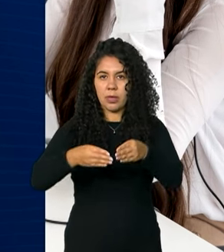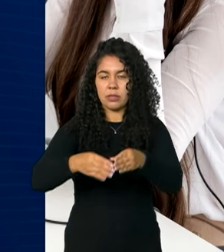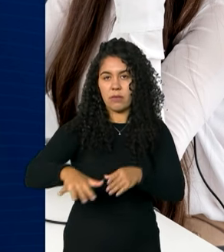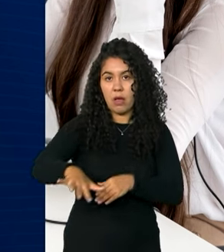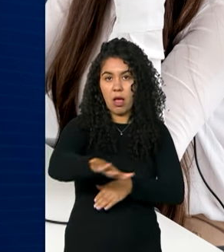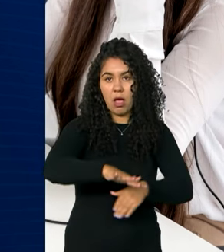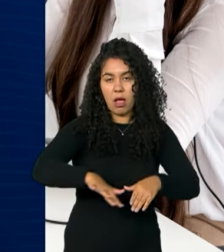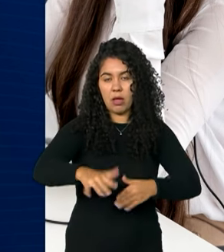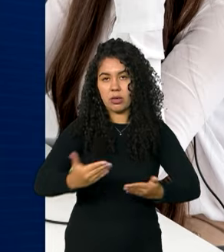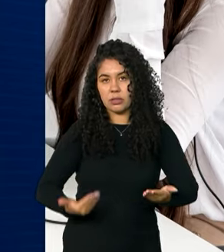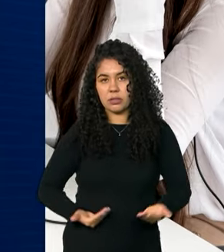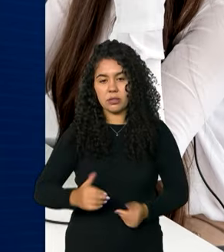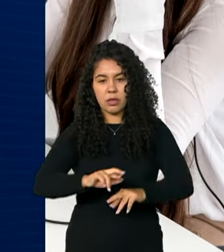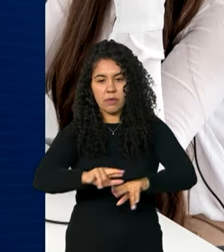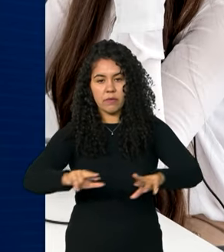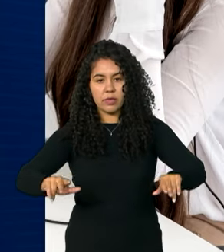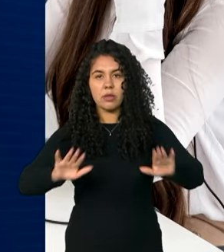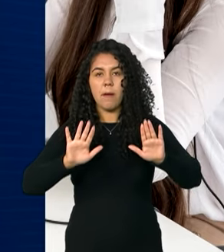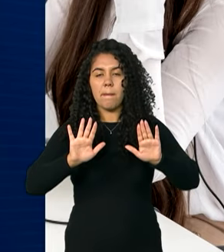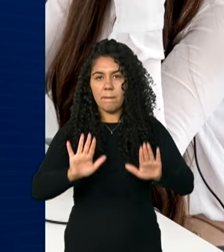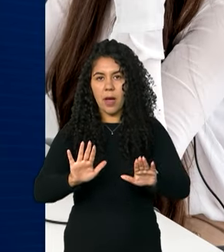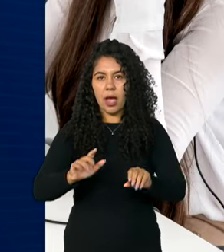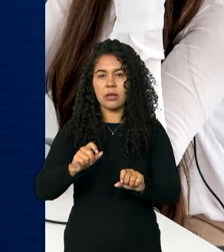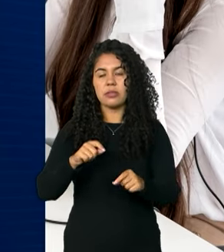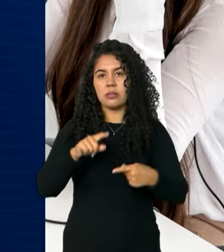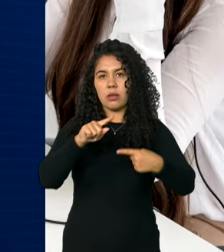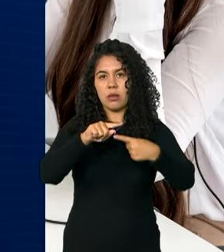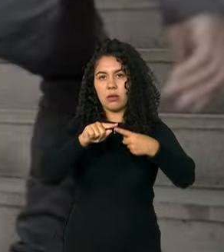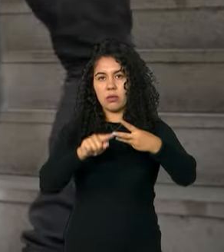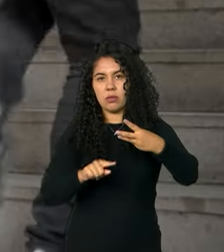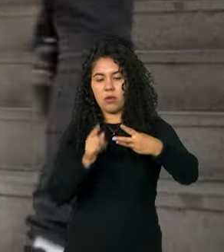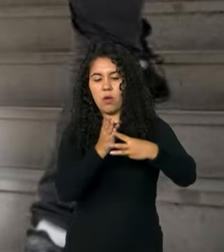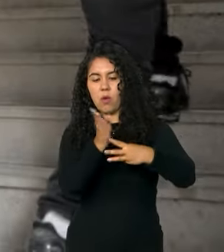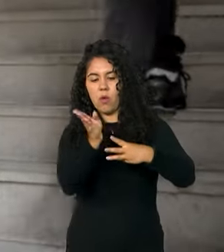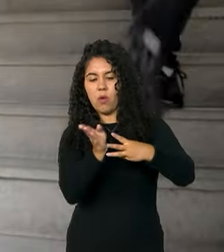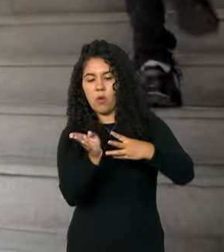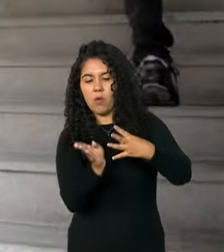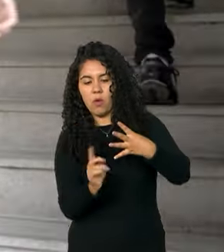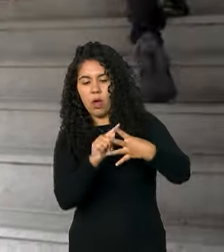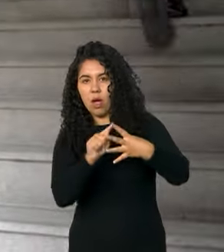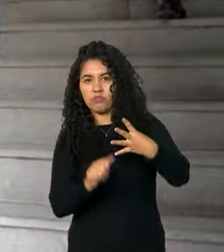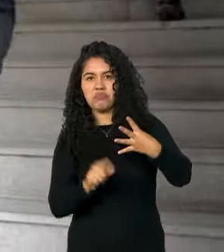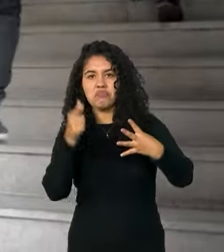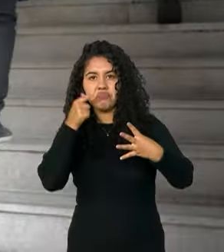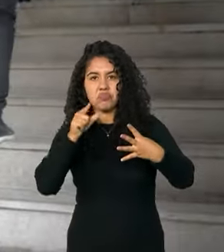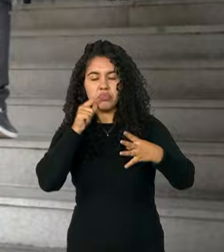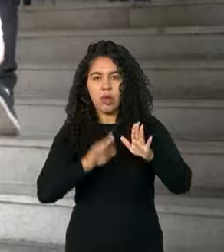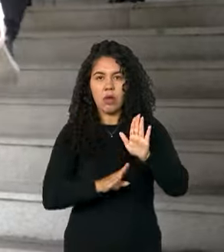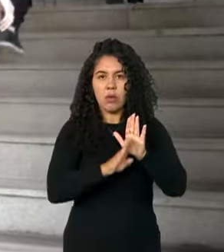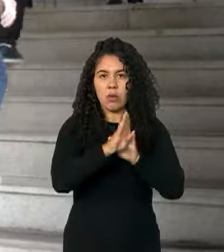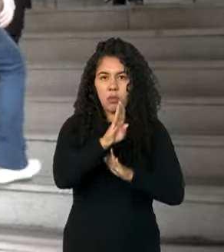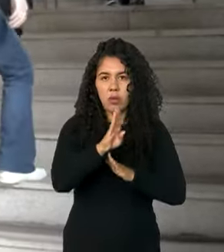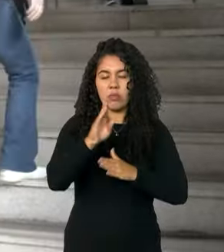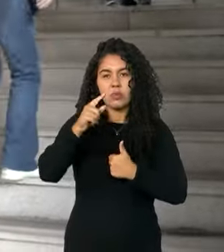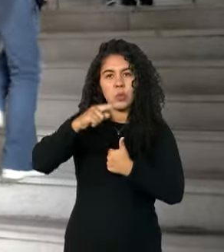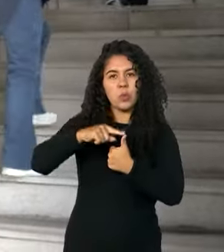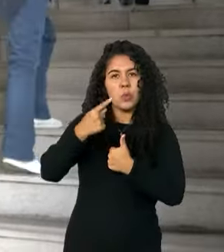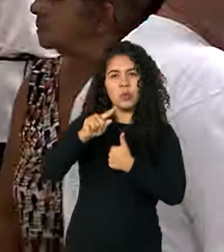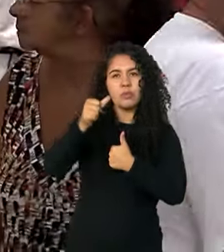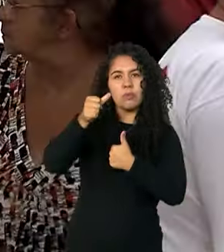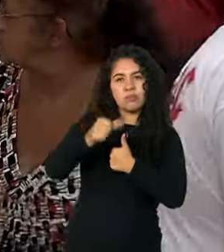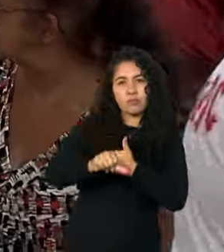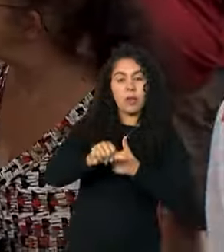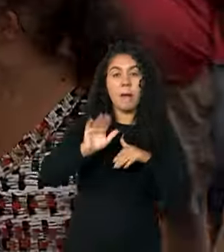avanços em quatro dos cinco segmentos analisados. No recorte regional, os destaques positivos